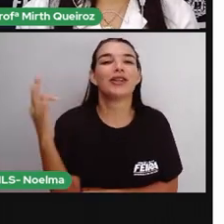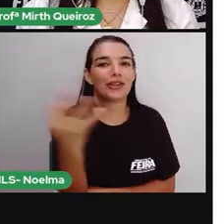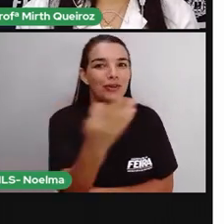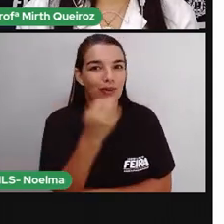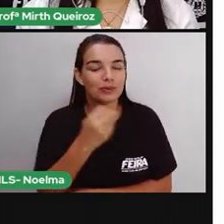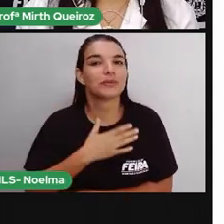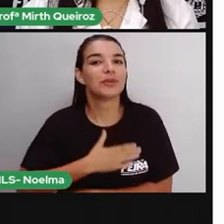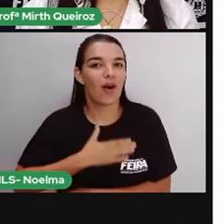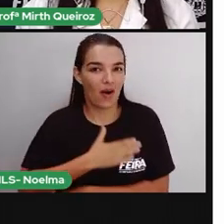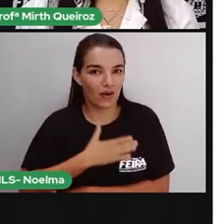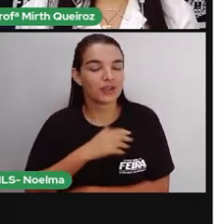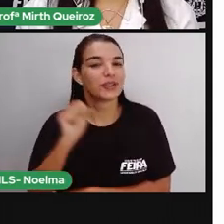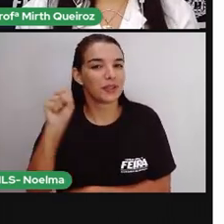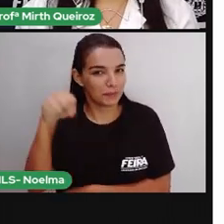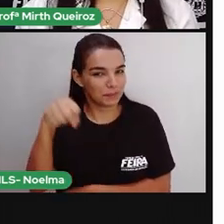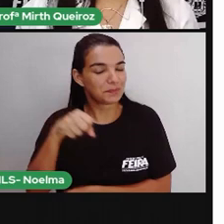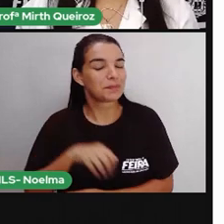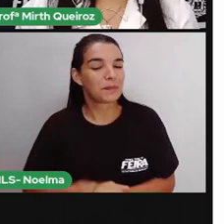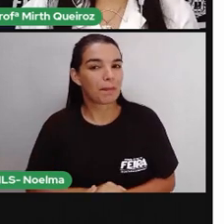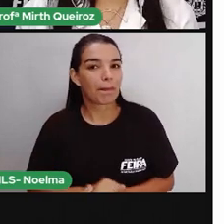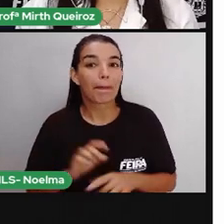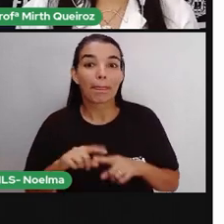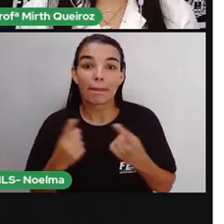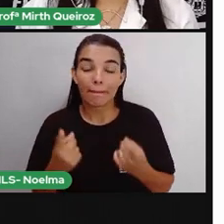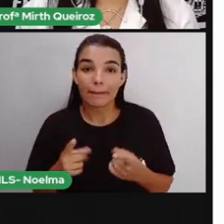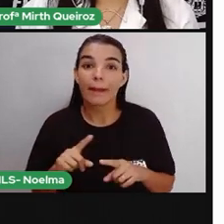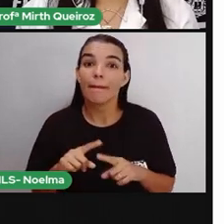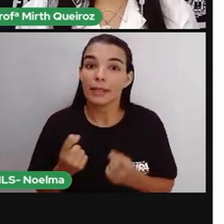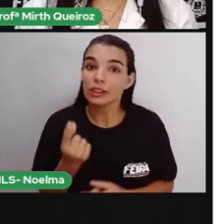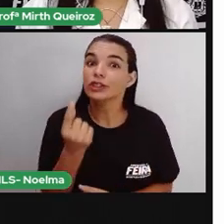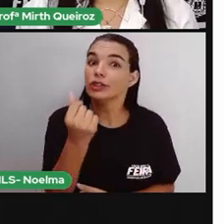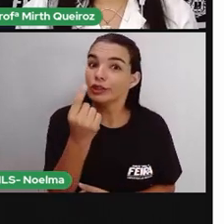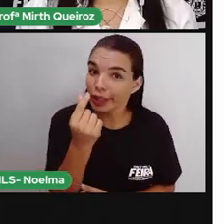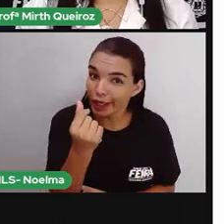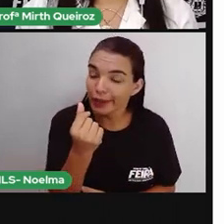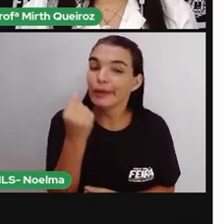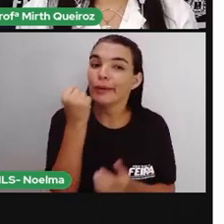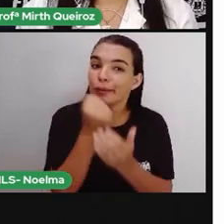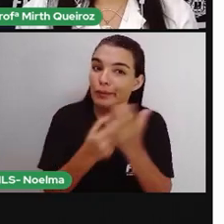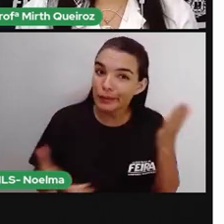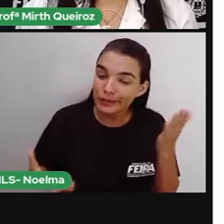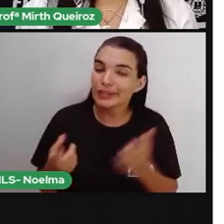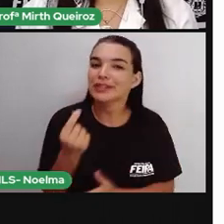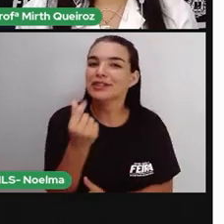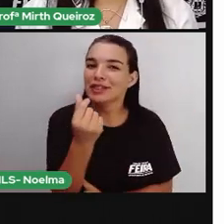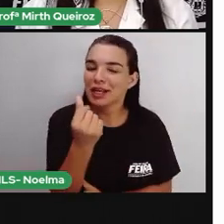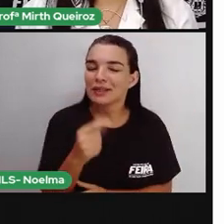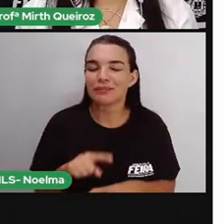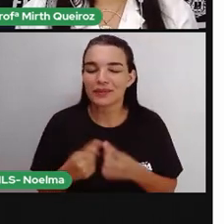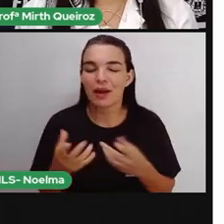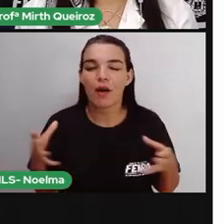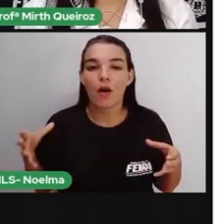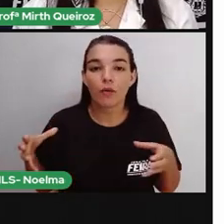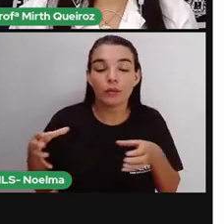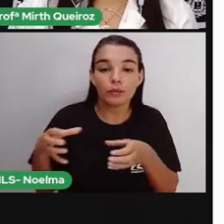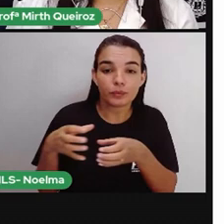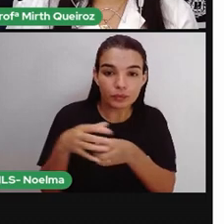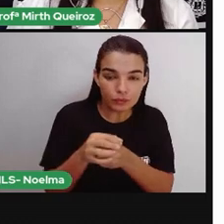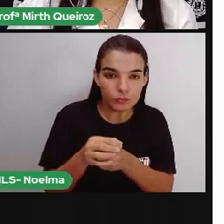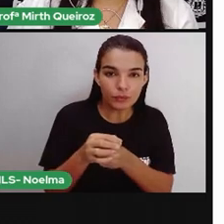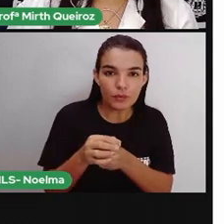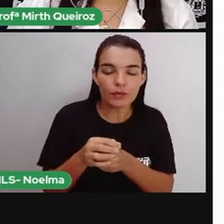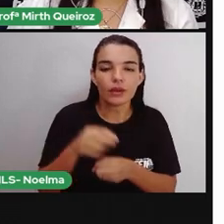dinheirinho, né? Pois é. Mas dinheiro custa dinheiro, né? Vamos falar aí sobre o sistema monetário